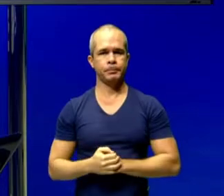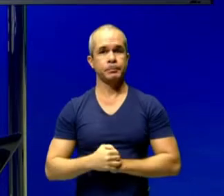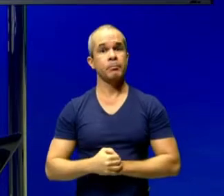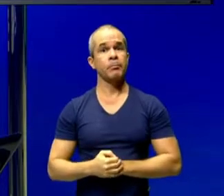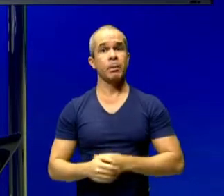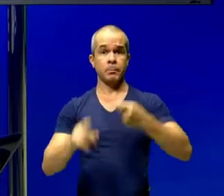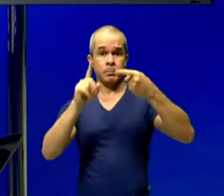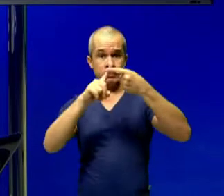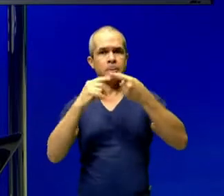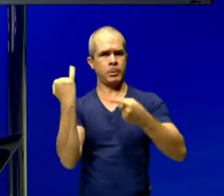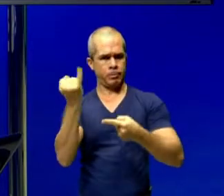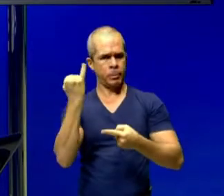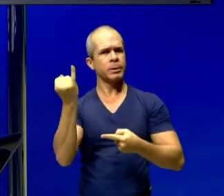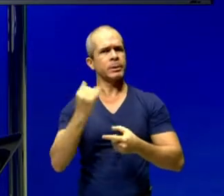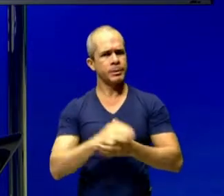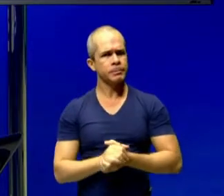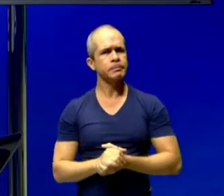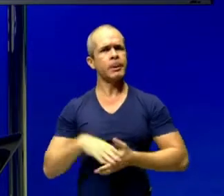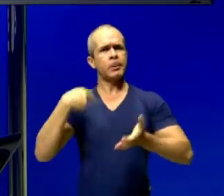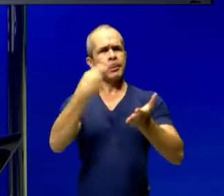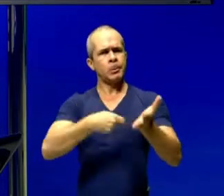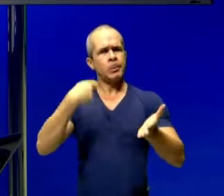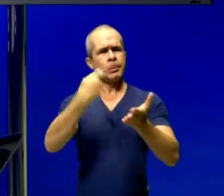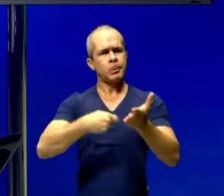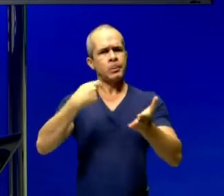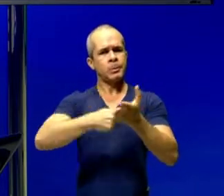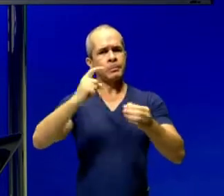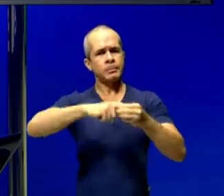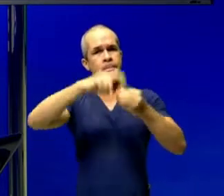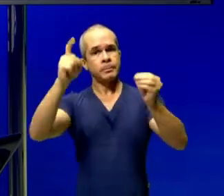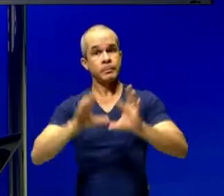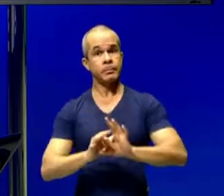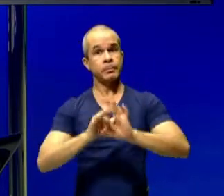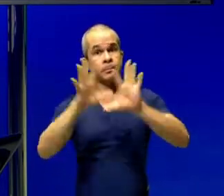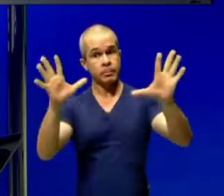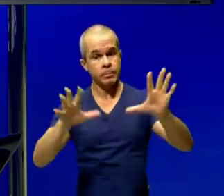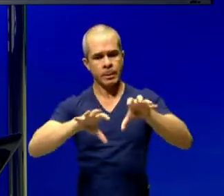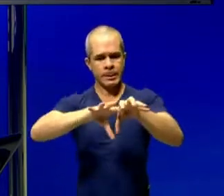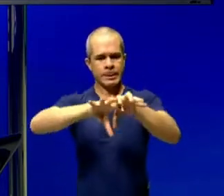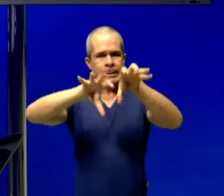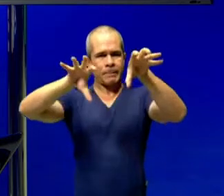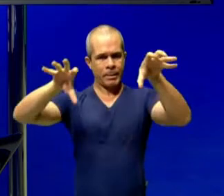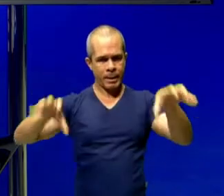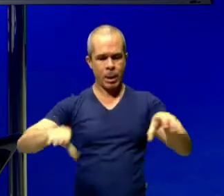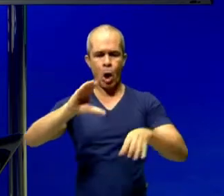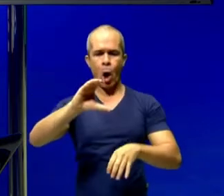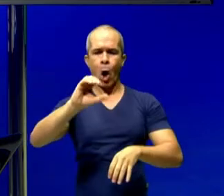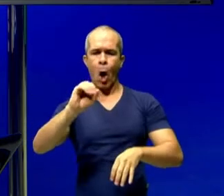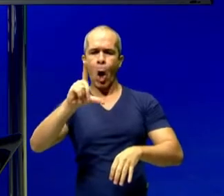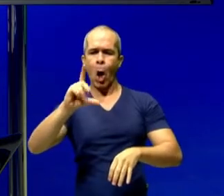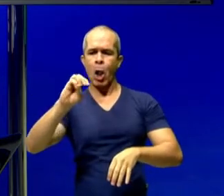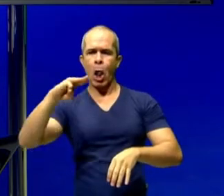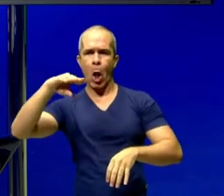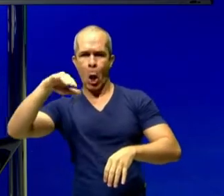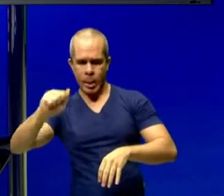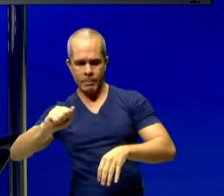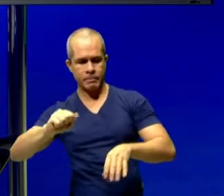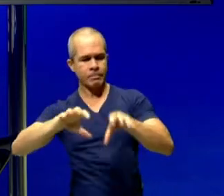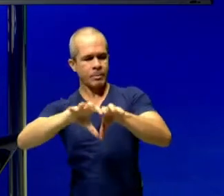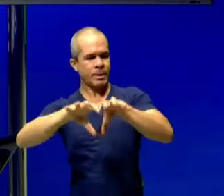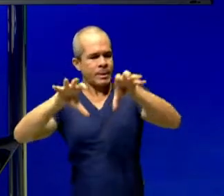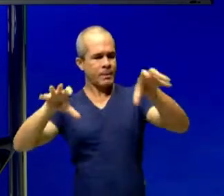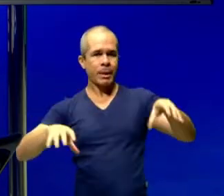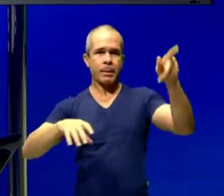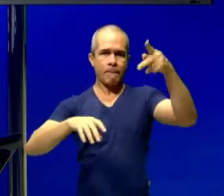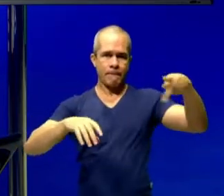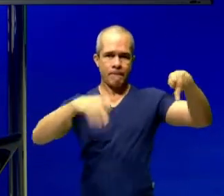O processo de luta pela independência, essa cisão entre as colônias